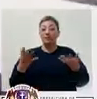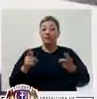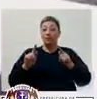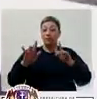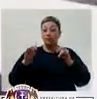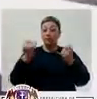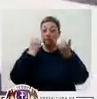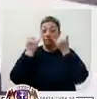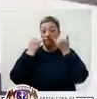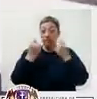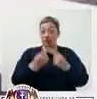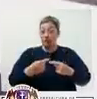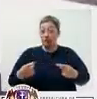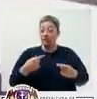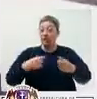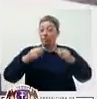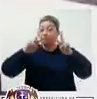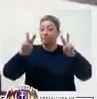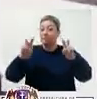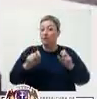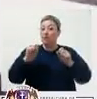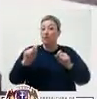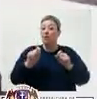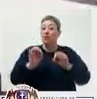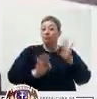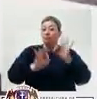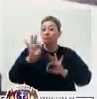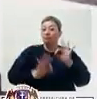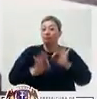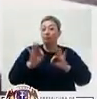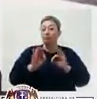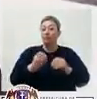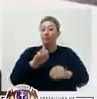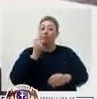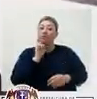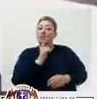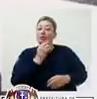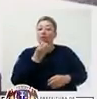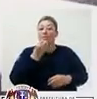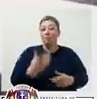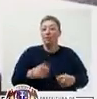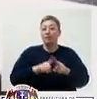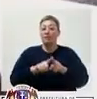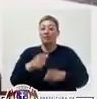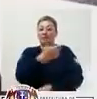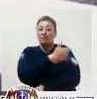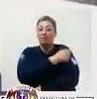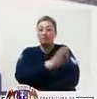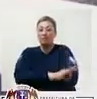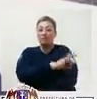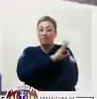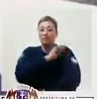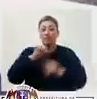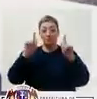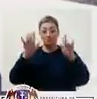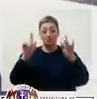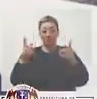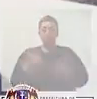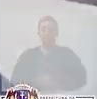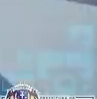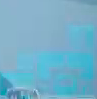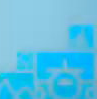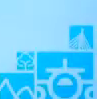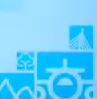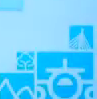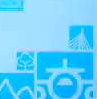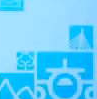No Guarulhos Informa, desta semana nós vamos falar sobre o programa Restaurante do Bem e sobre a vacinação de sarampo aqui na cidade de Guarulhos. Não saia daí!